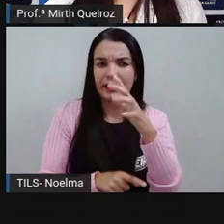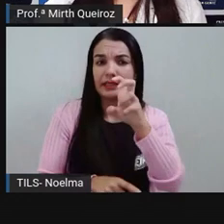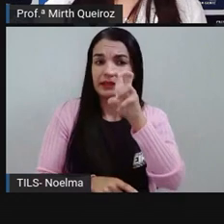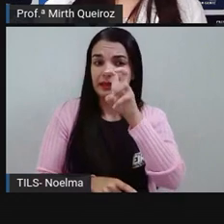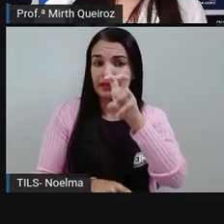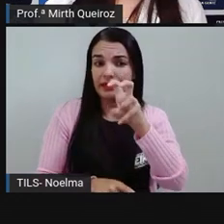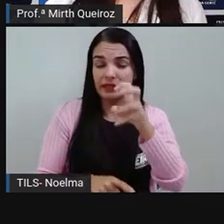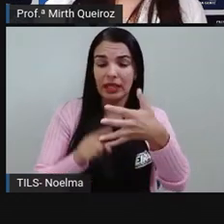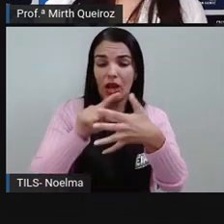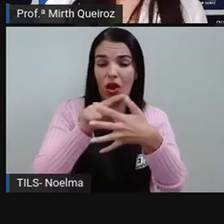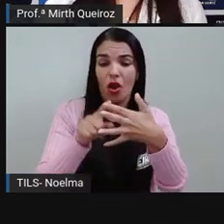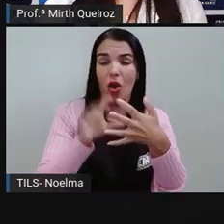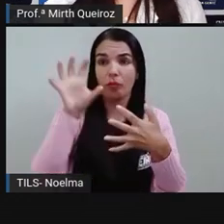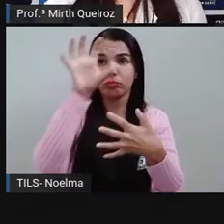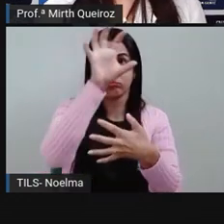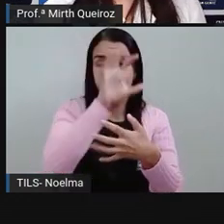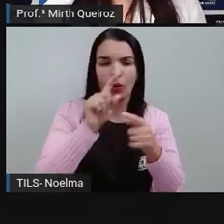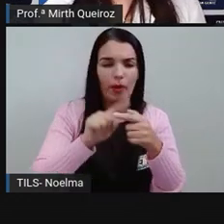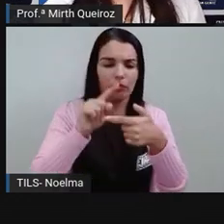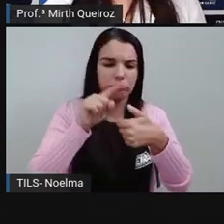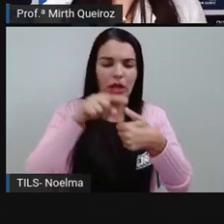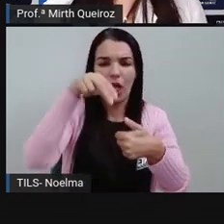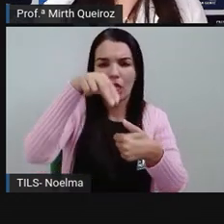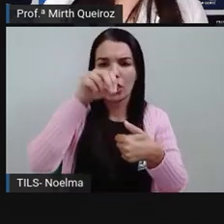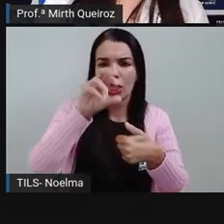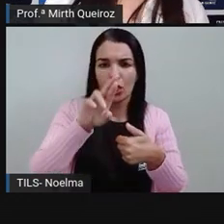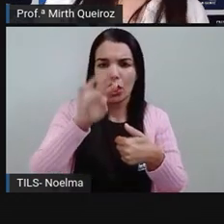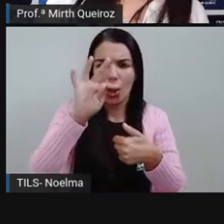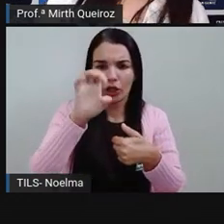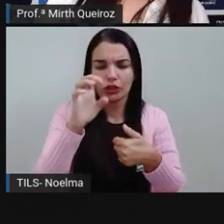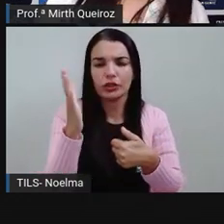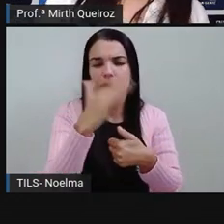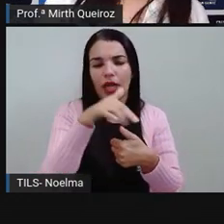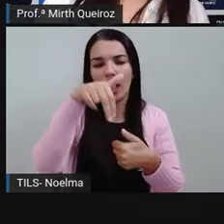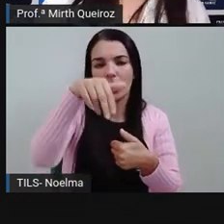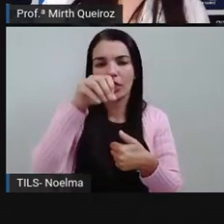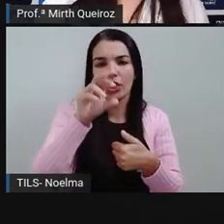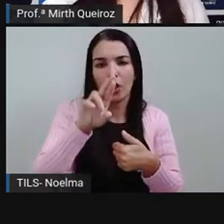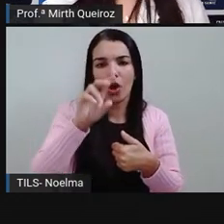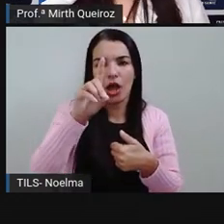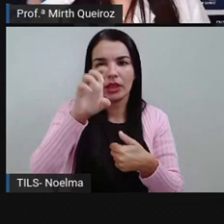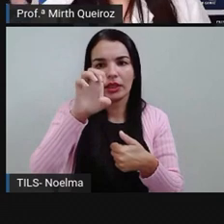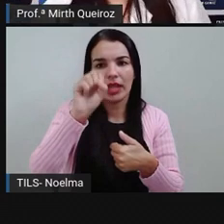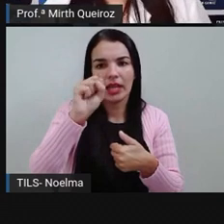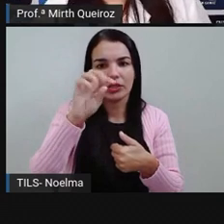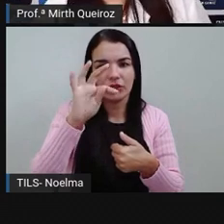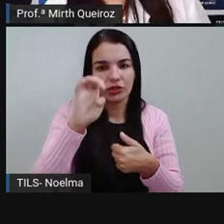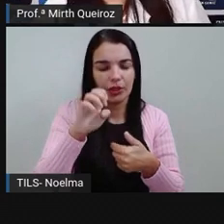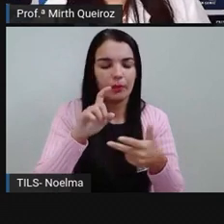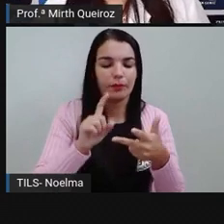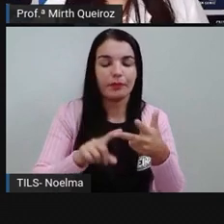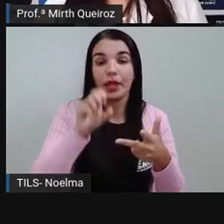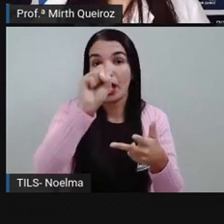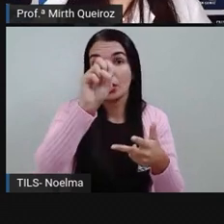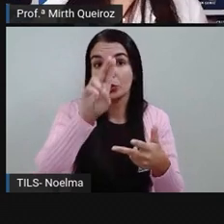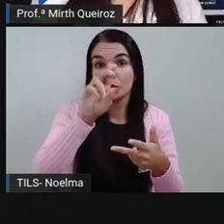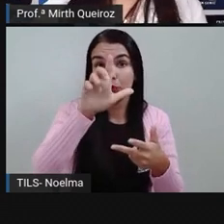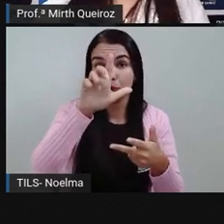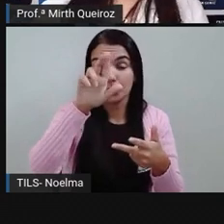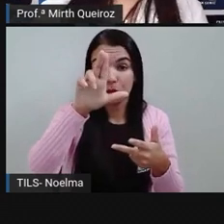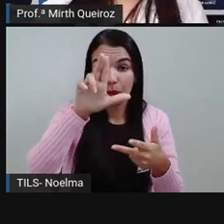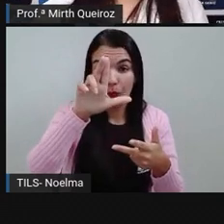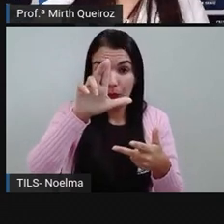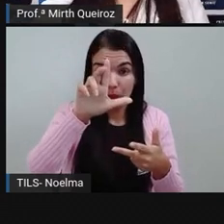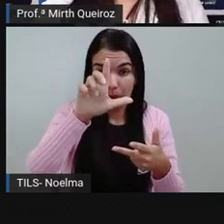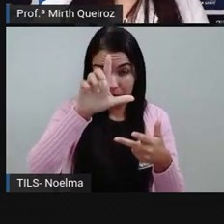temos a região norte, região nordeste, região centro-oeste. Nós temos a região sudeste e a